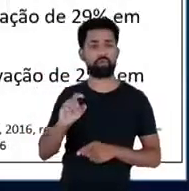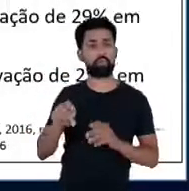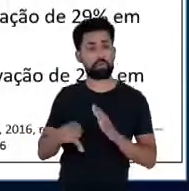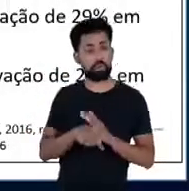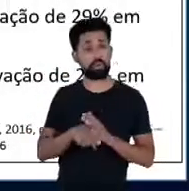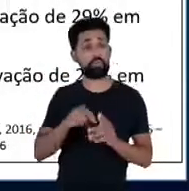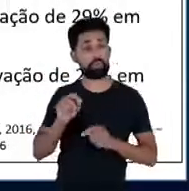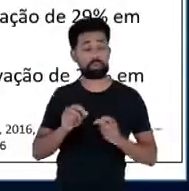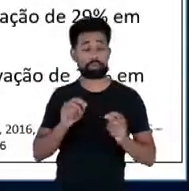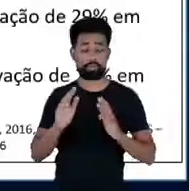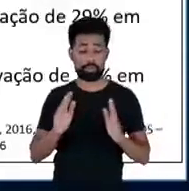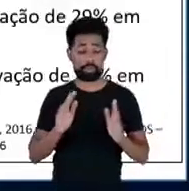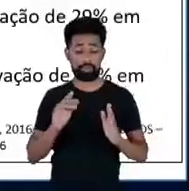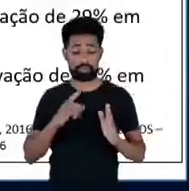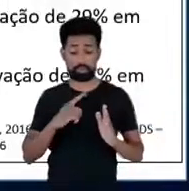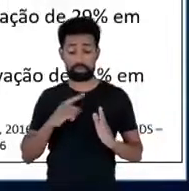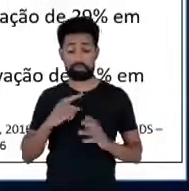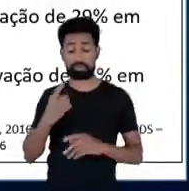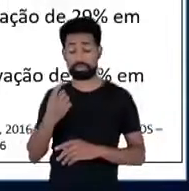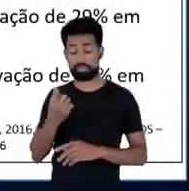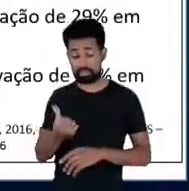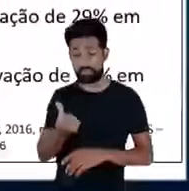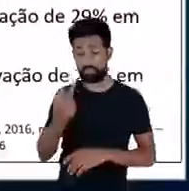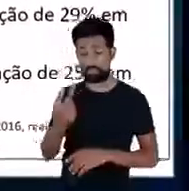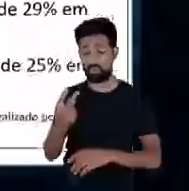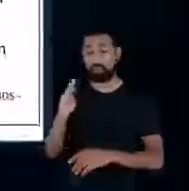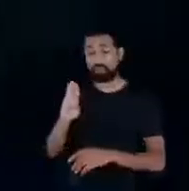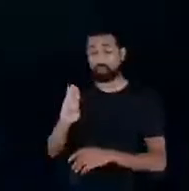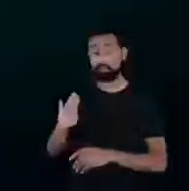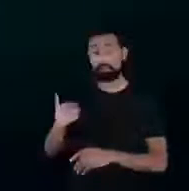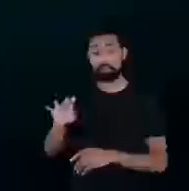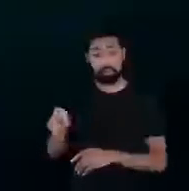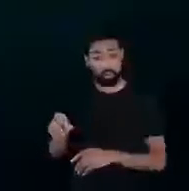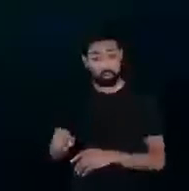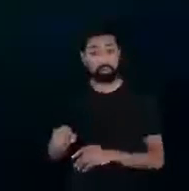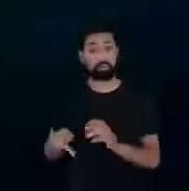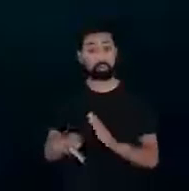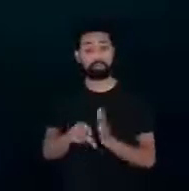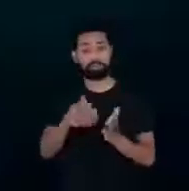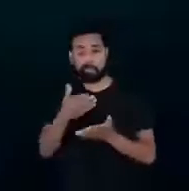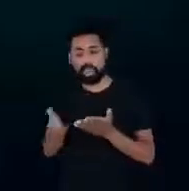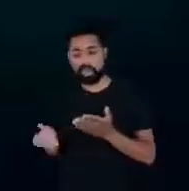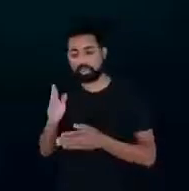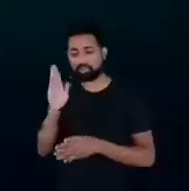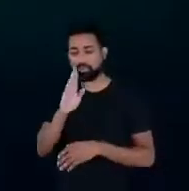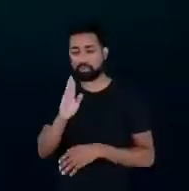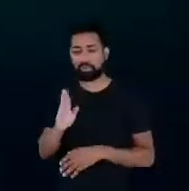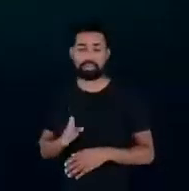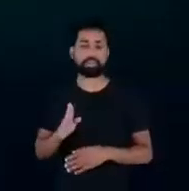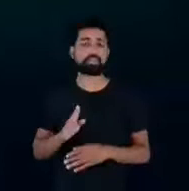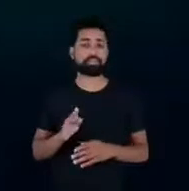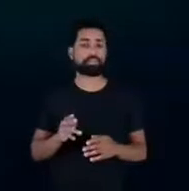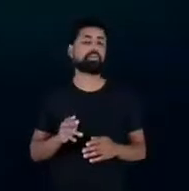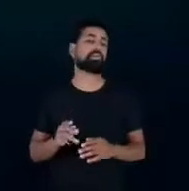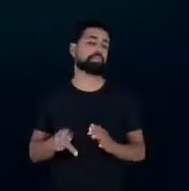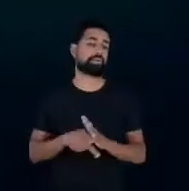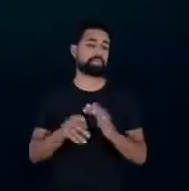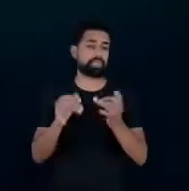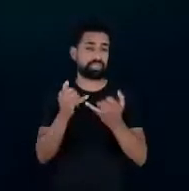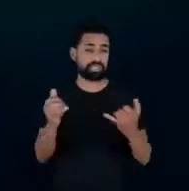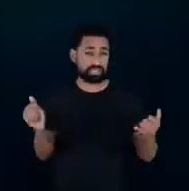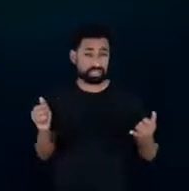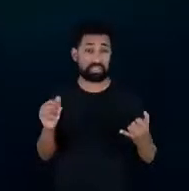teve 62 bi de perdas no Brasil de energia elétrica isso é